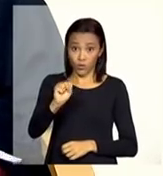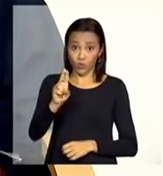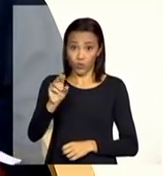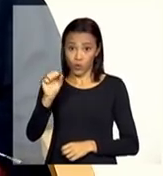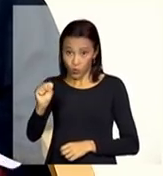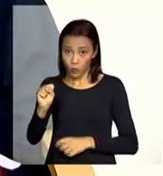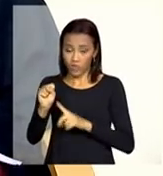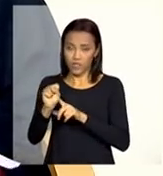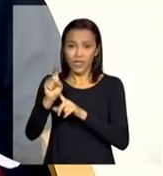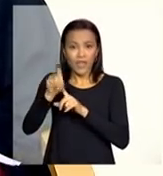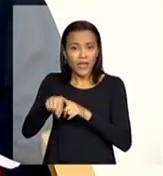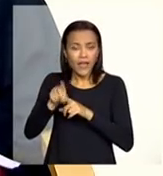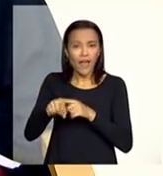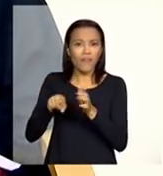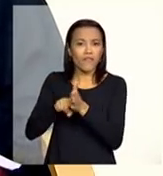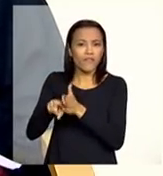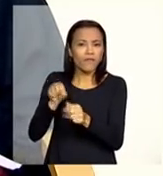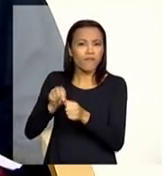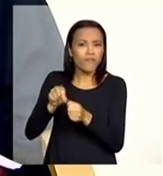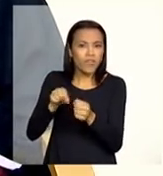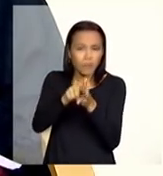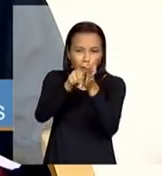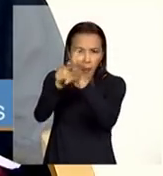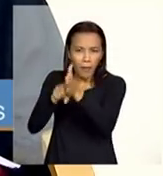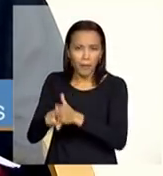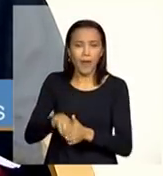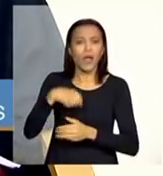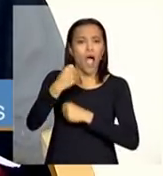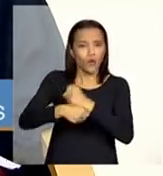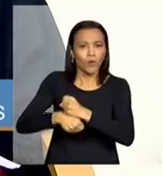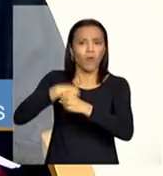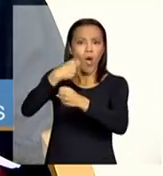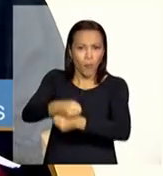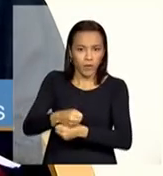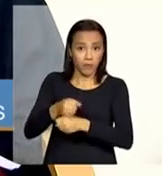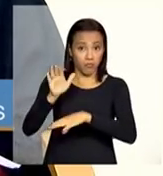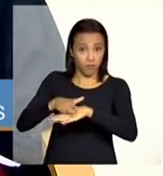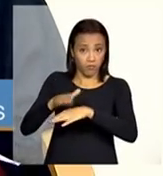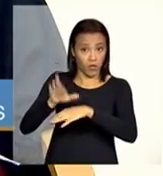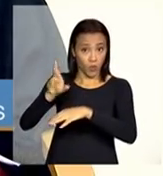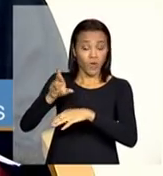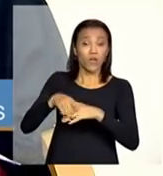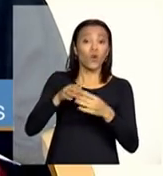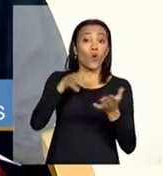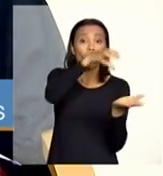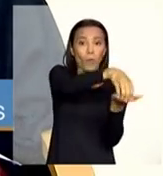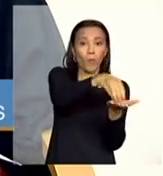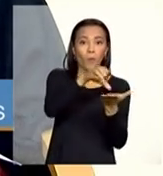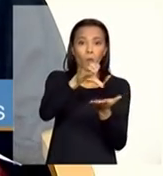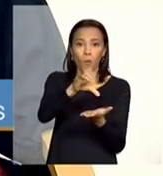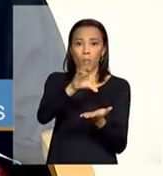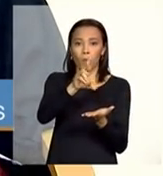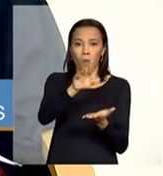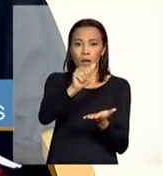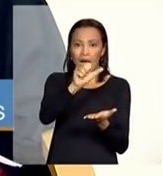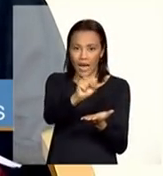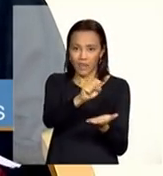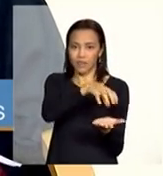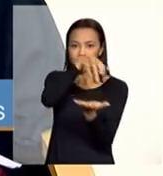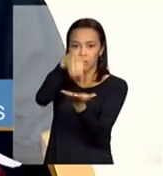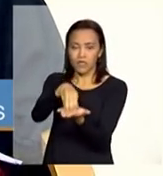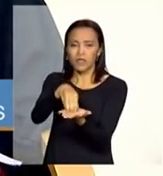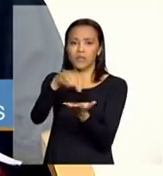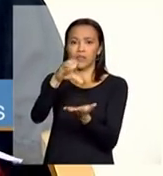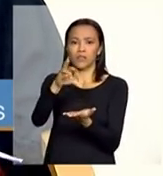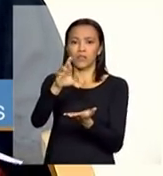censo que é realizado anualmente pela gestão onde tem cras e creias em funcionamento são